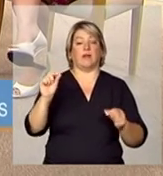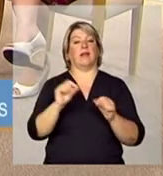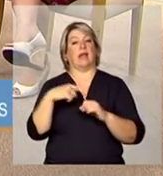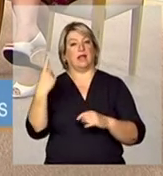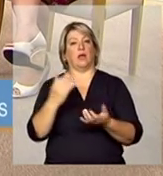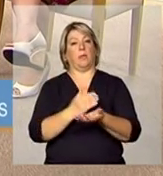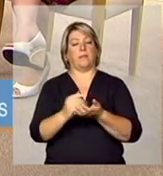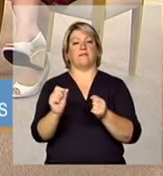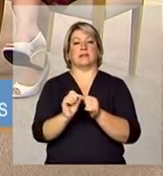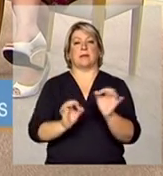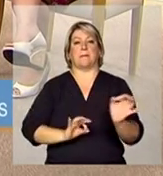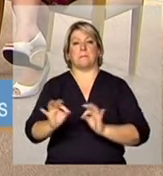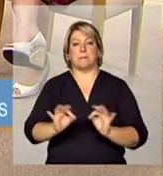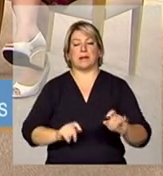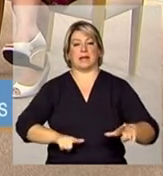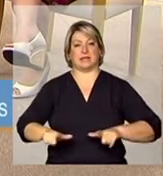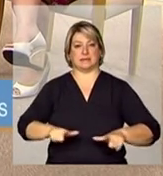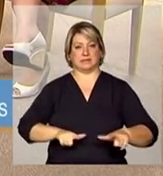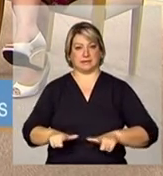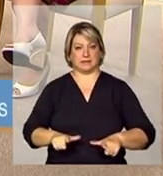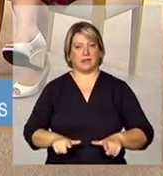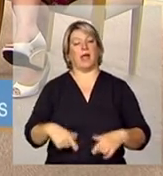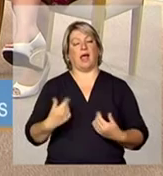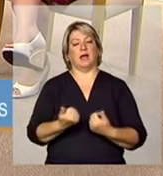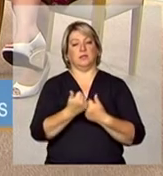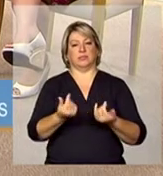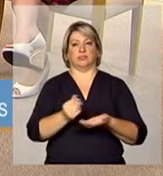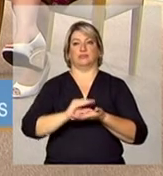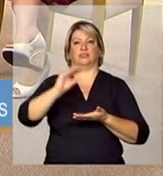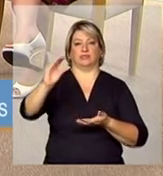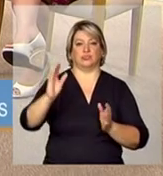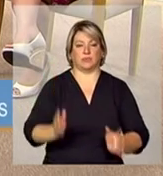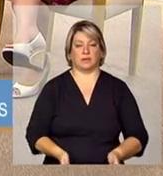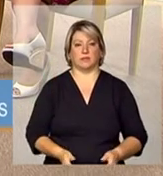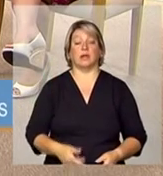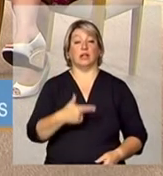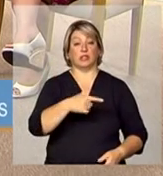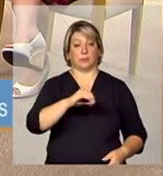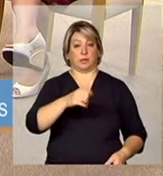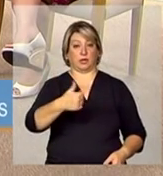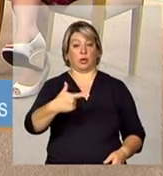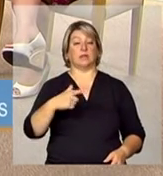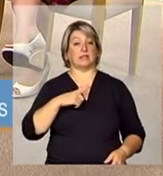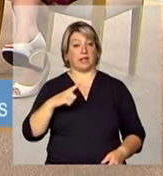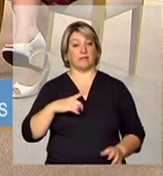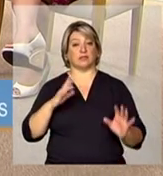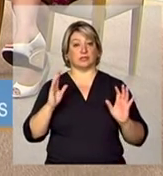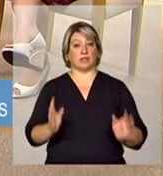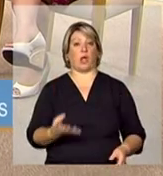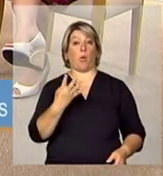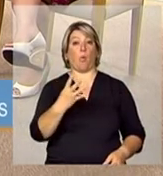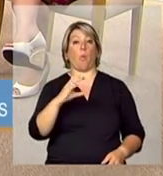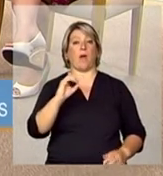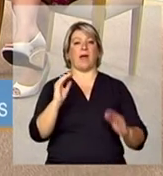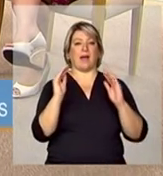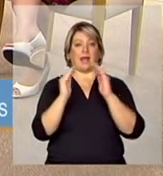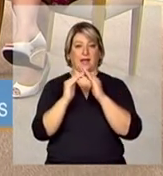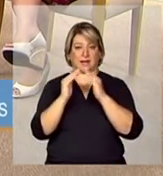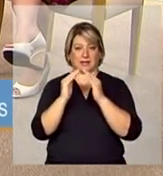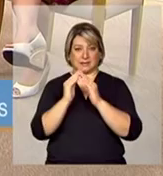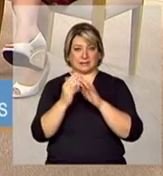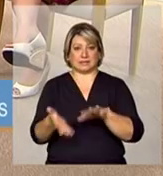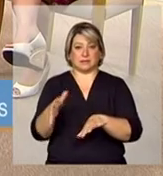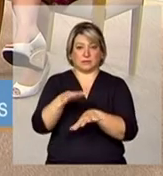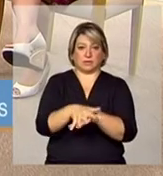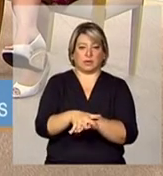ação e eles foram cofinanciados nós tivemos em 2012 40 residências inclusivas que passaram a